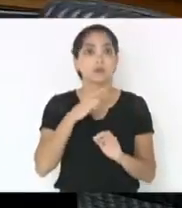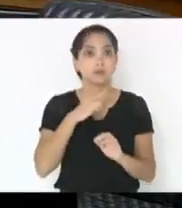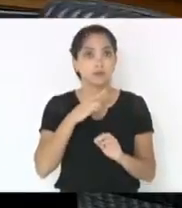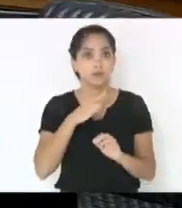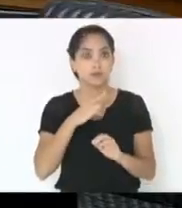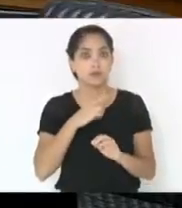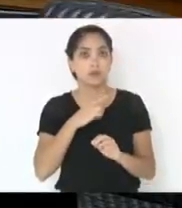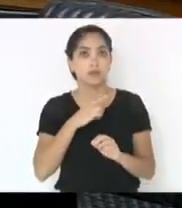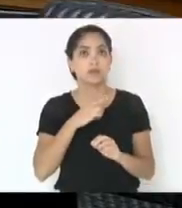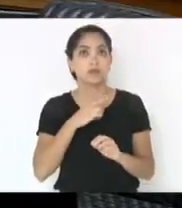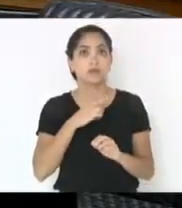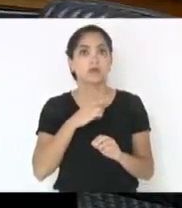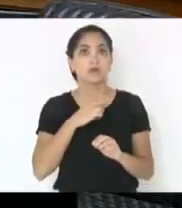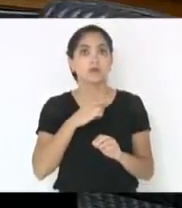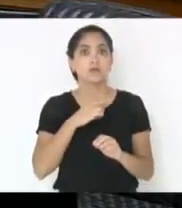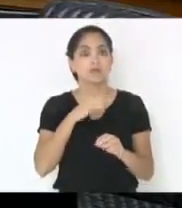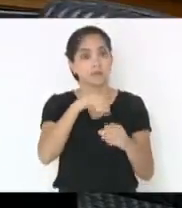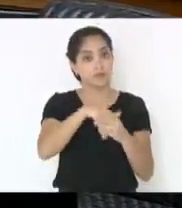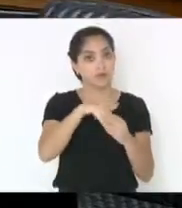aniversário para votar contra de novo.